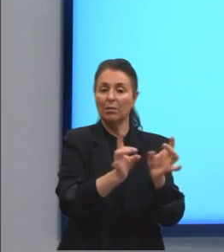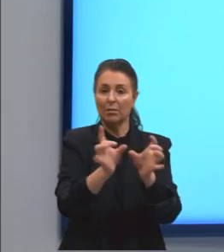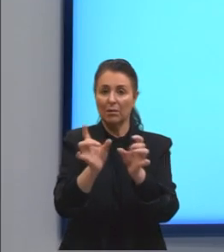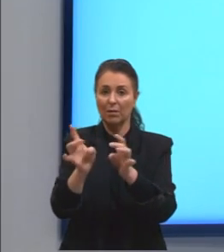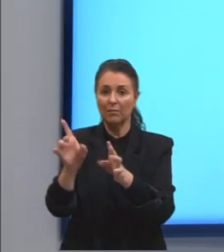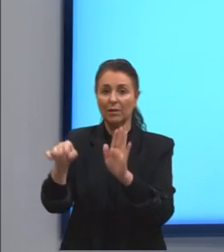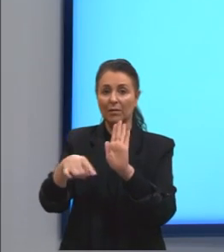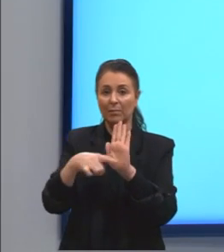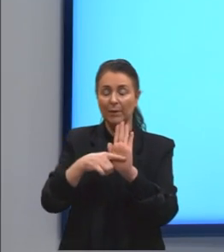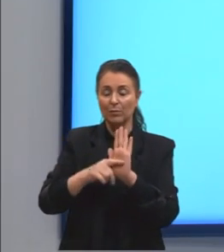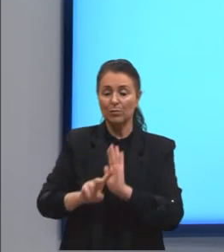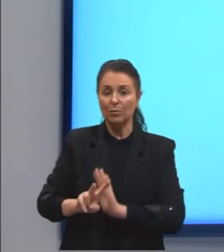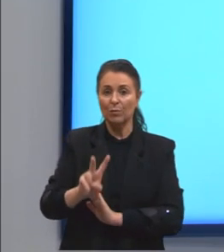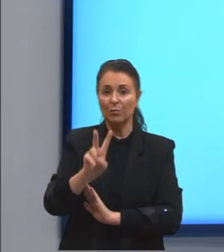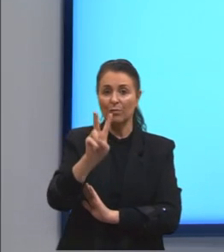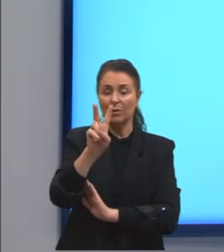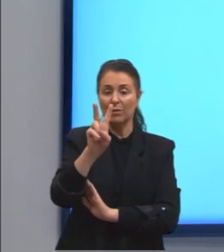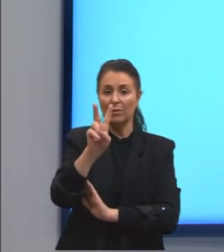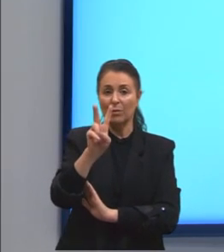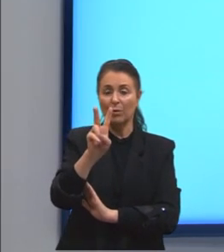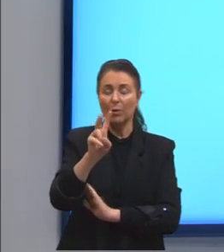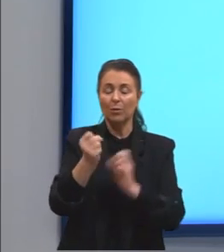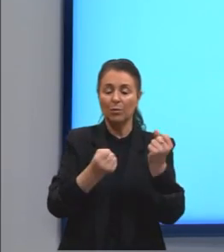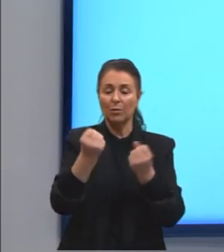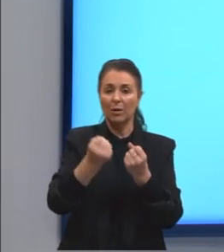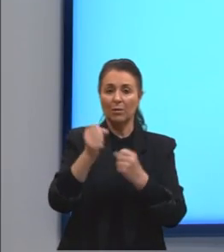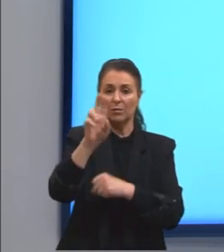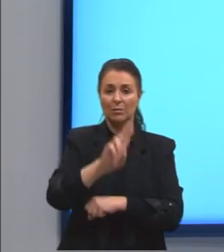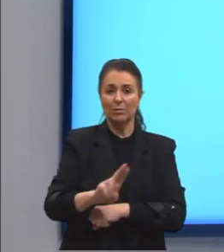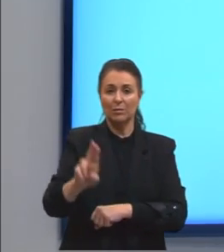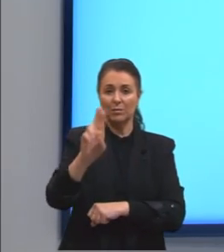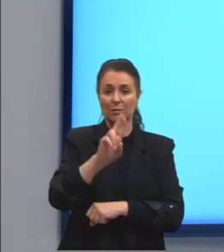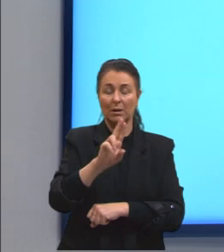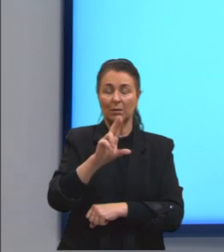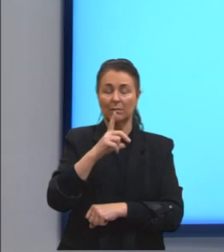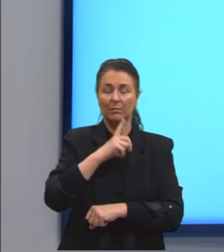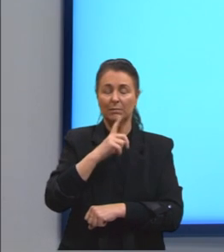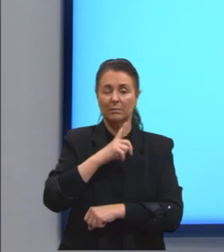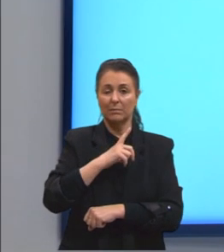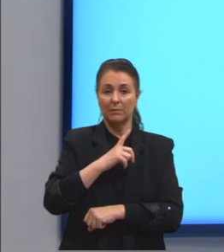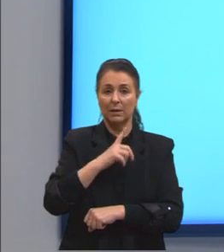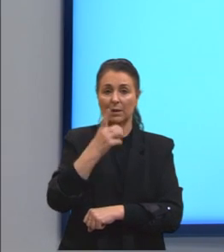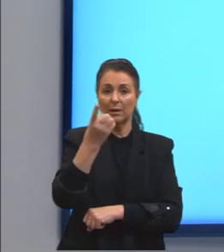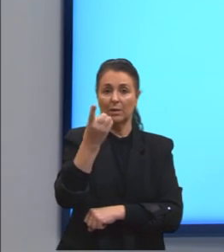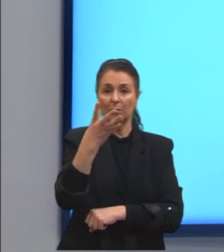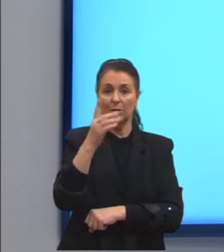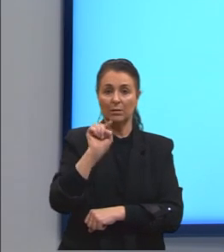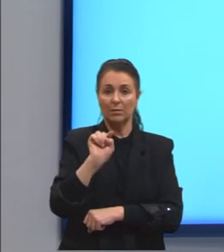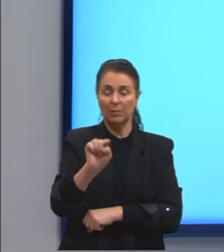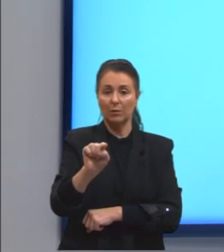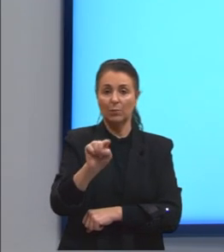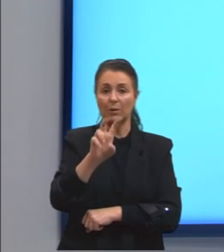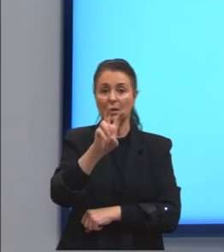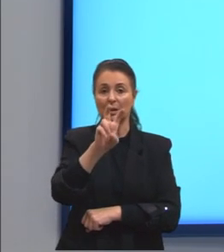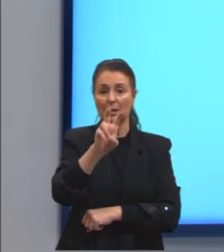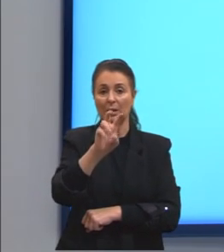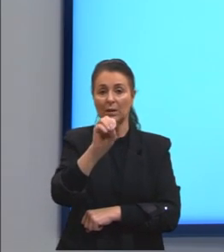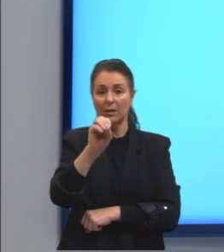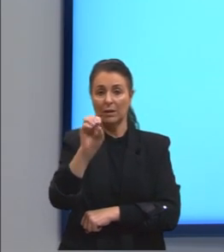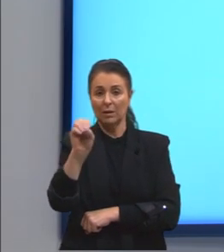valor que eles vão colocar ali pelo carro usado. Então, temos R$ 14 mil e R$